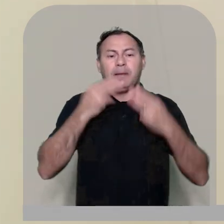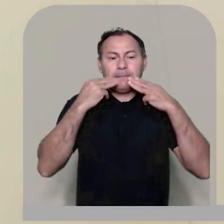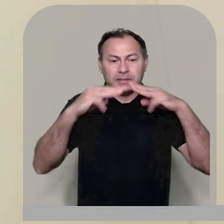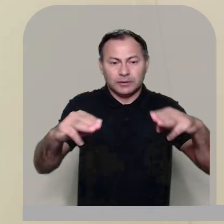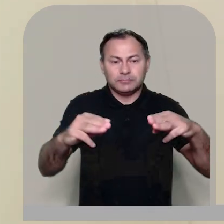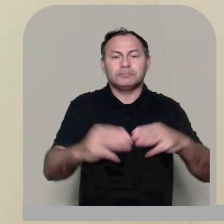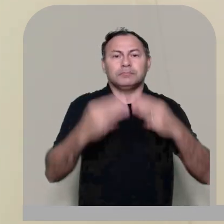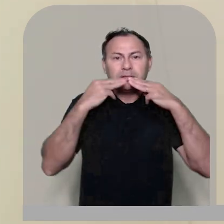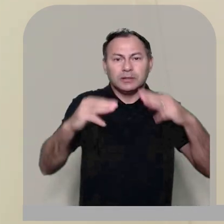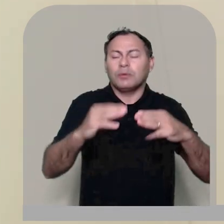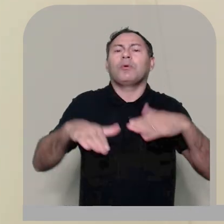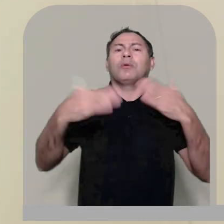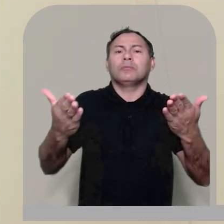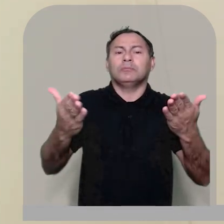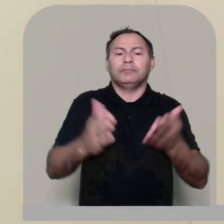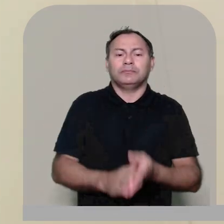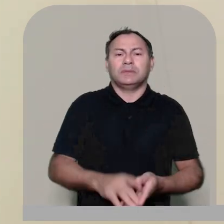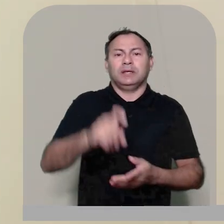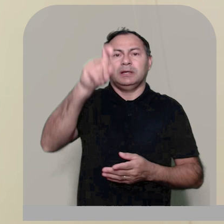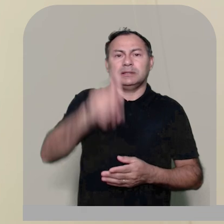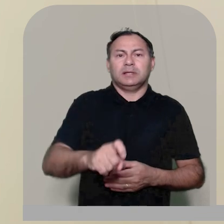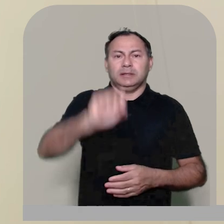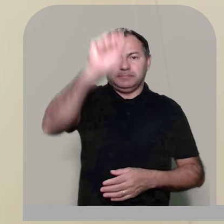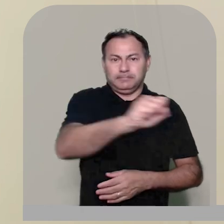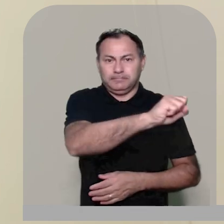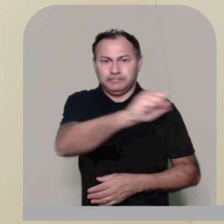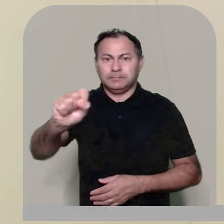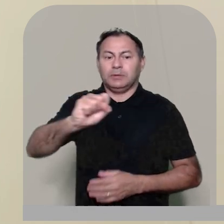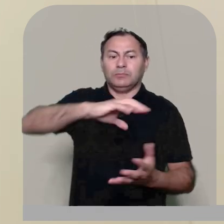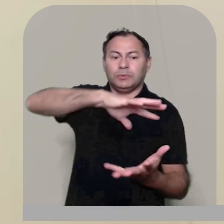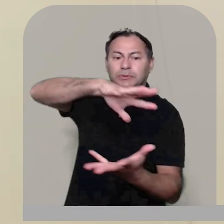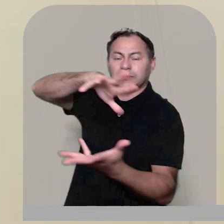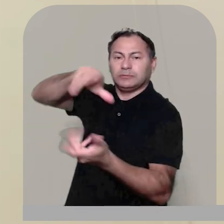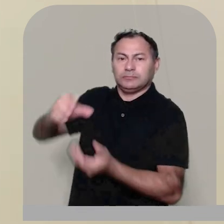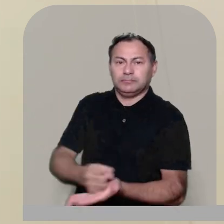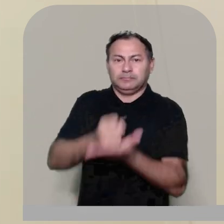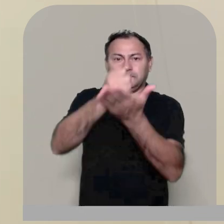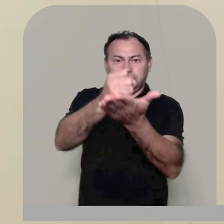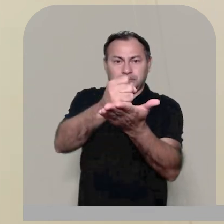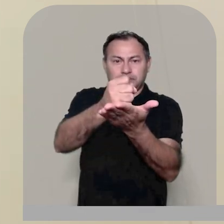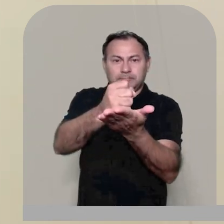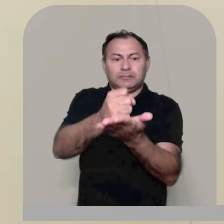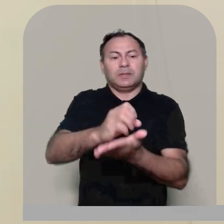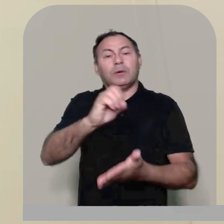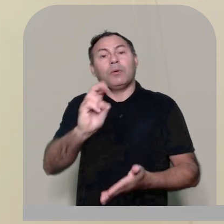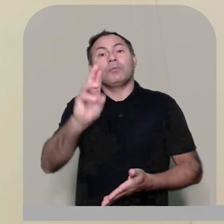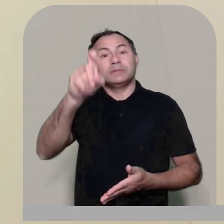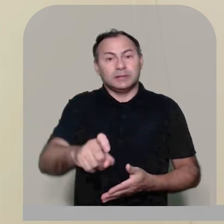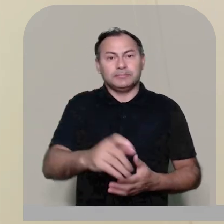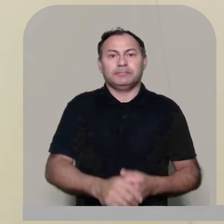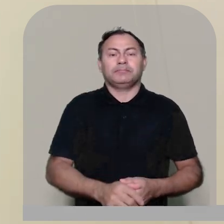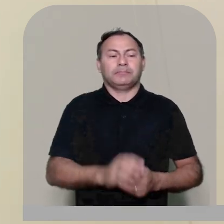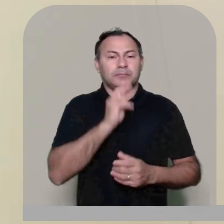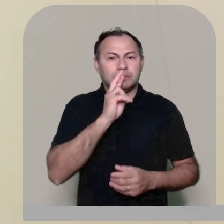a missão a missão qual é ser sacramento universal de salvação ou seja